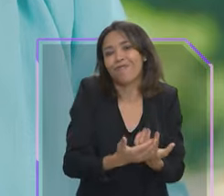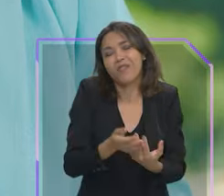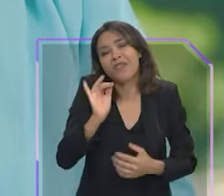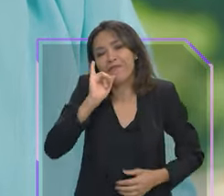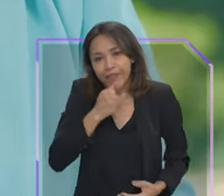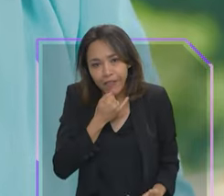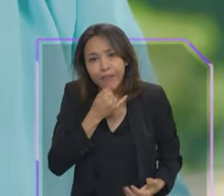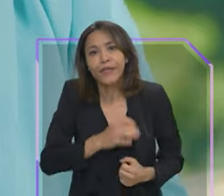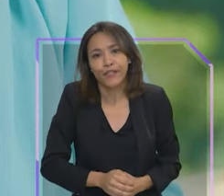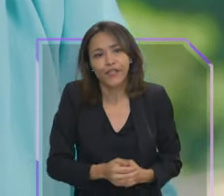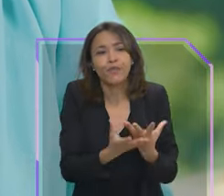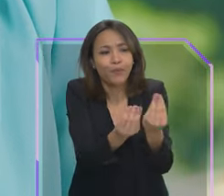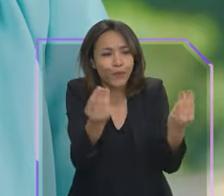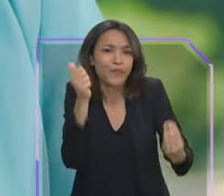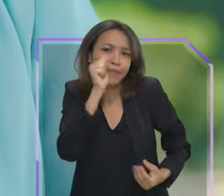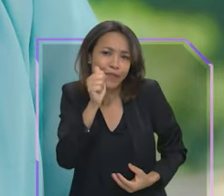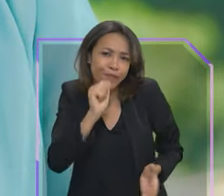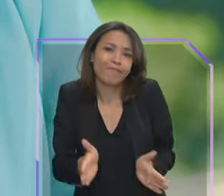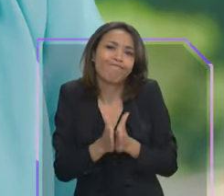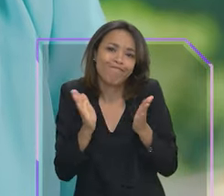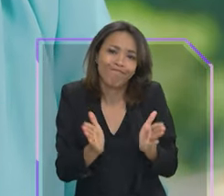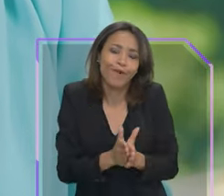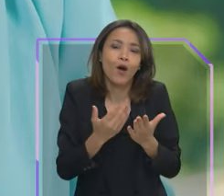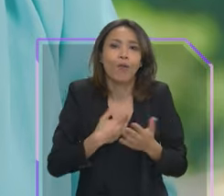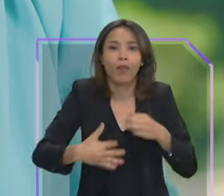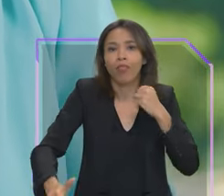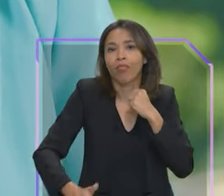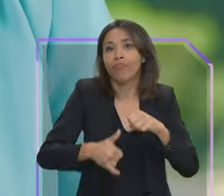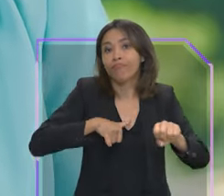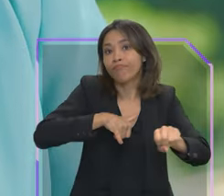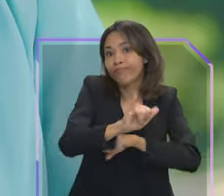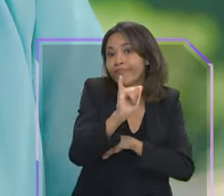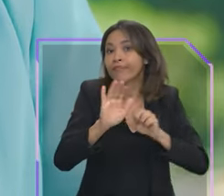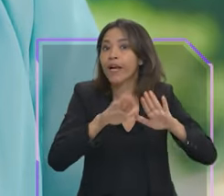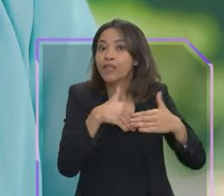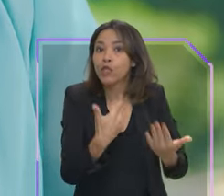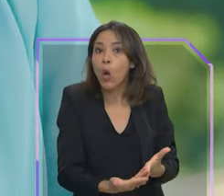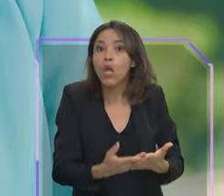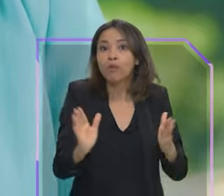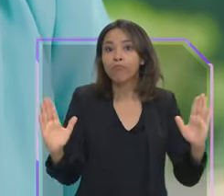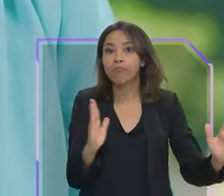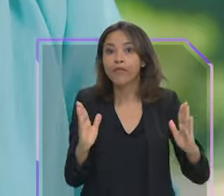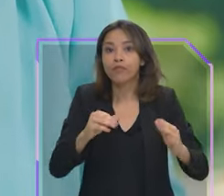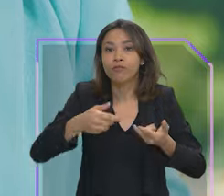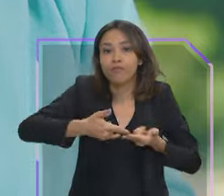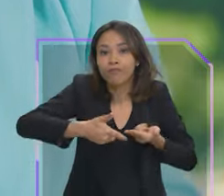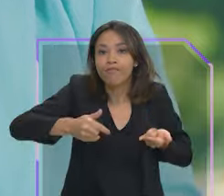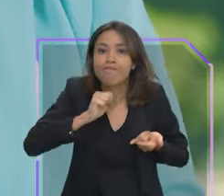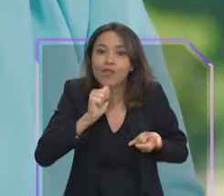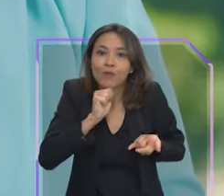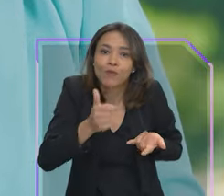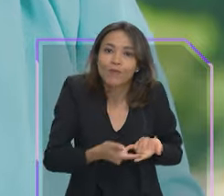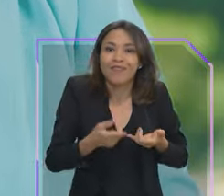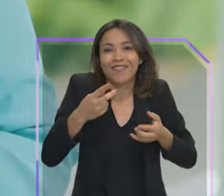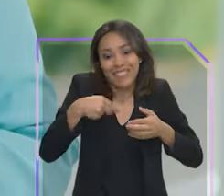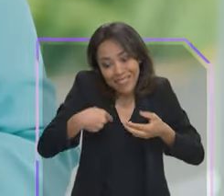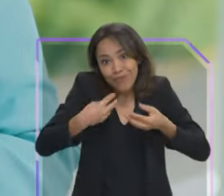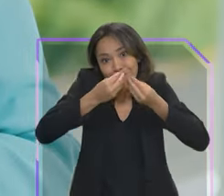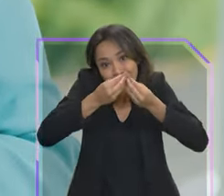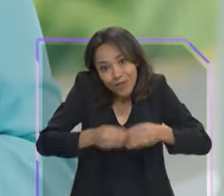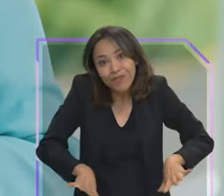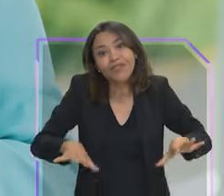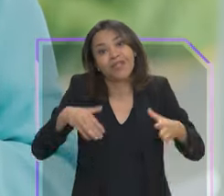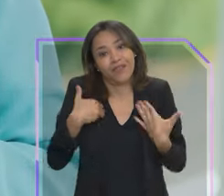Infelizmente, muitas meninas de baixa renda faltam às aulas durante o período menstrual, prejudicando seu rendimento escolar.